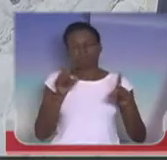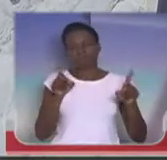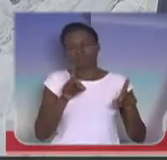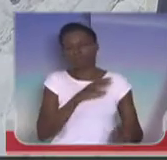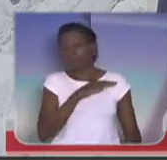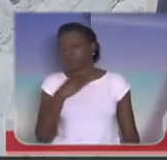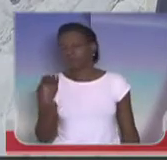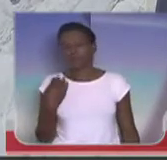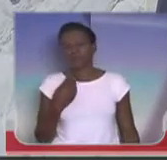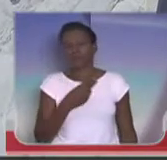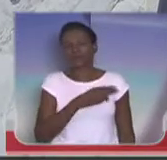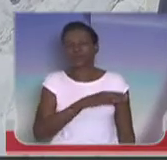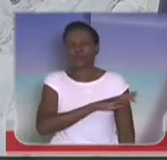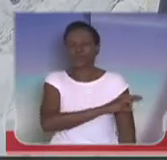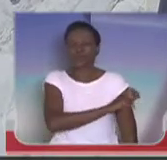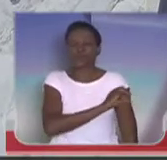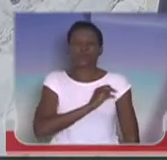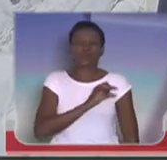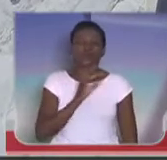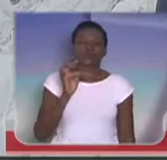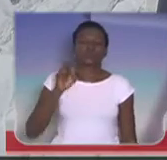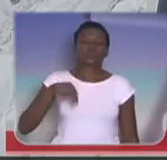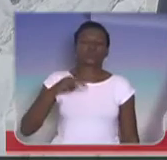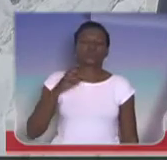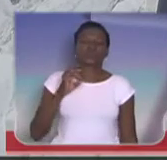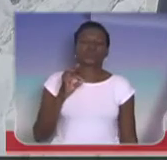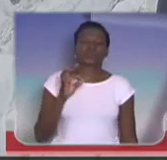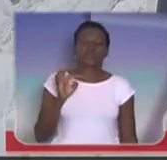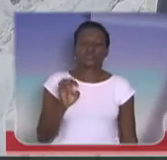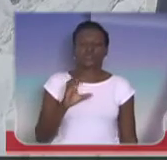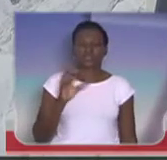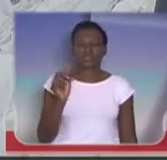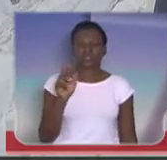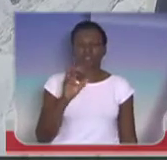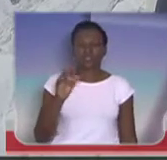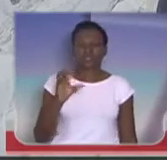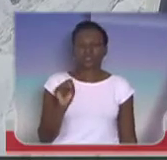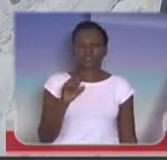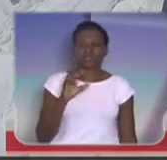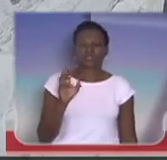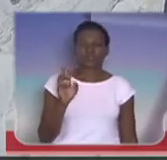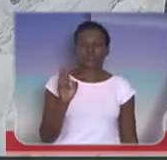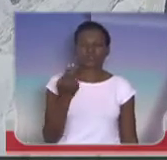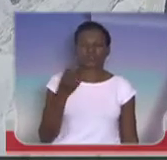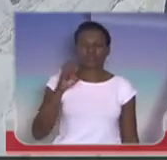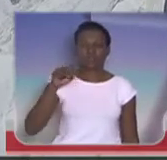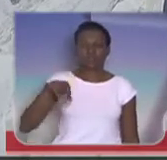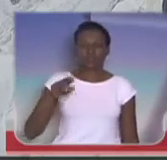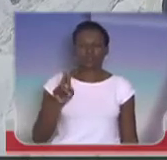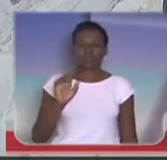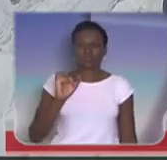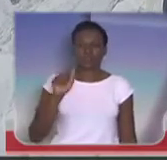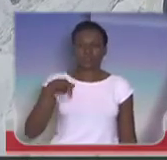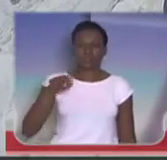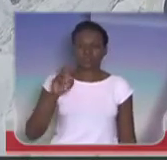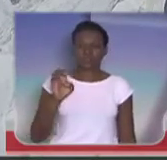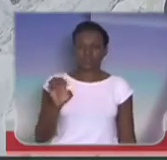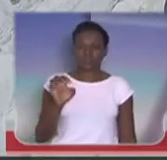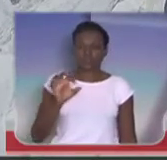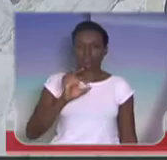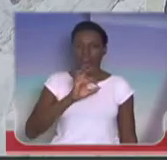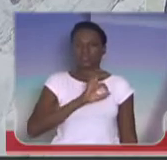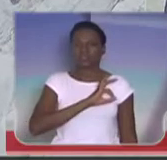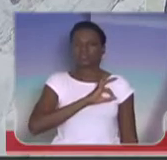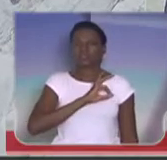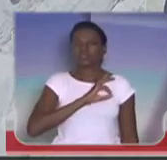de perder o tenente Carlos Henrique Schaefer, da Polícia Militar do Mato Grosso. Então nós queremos aqui também, com os nossos irmãos